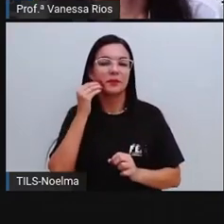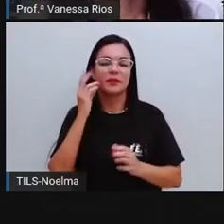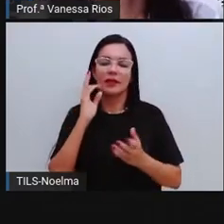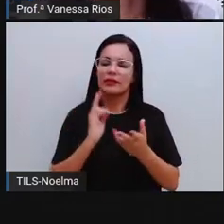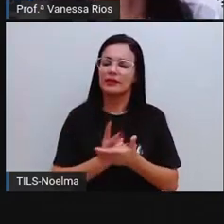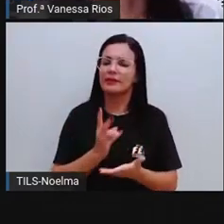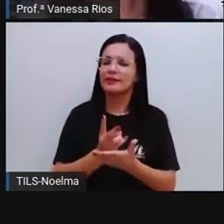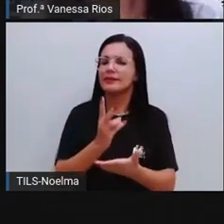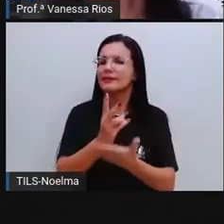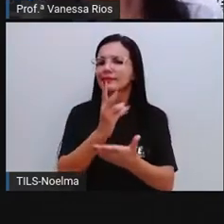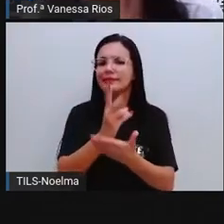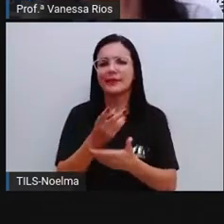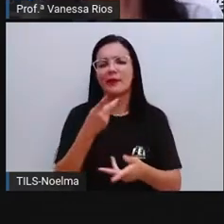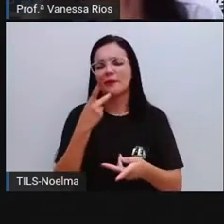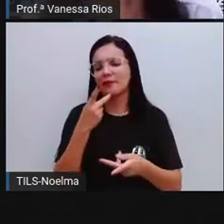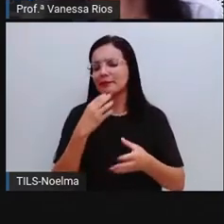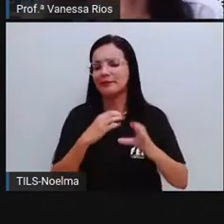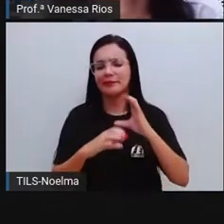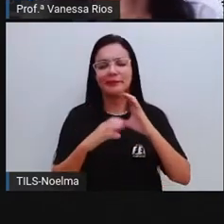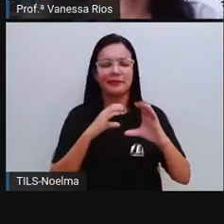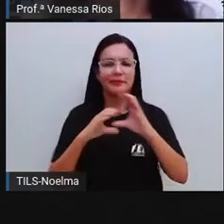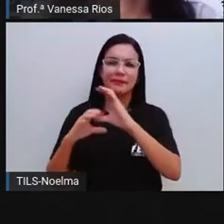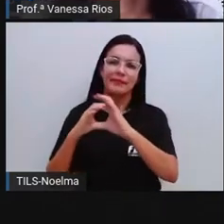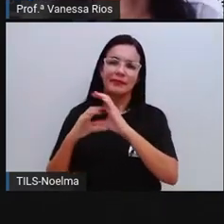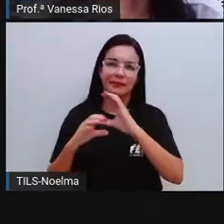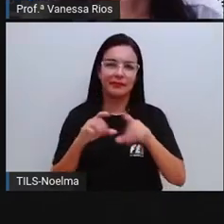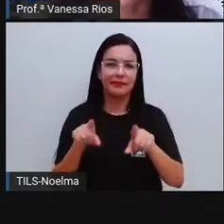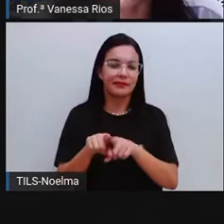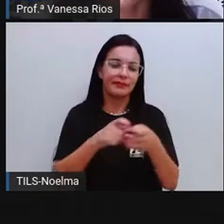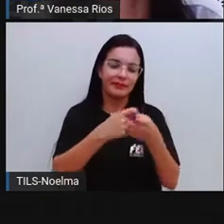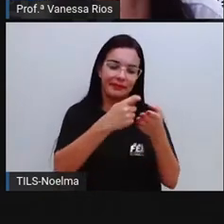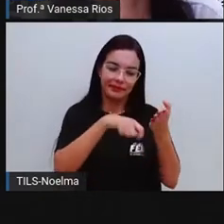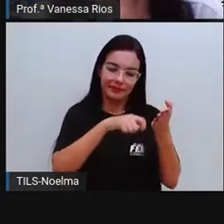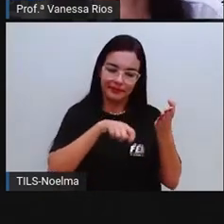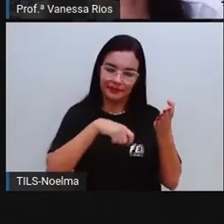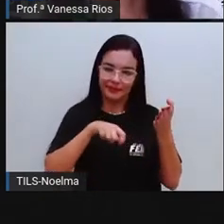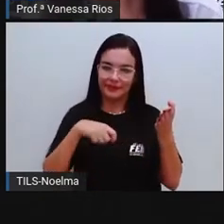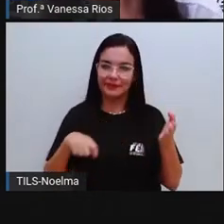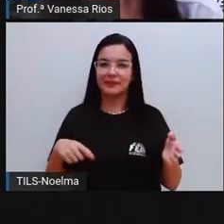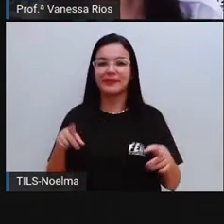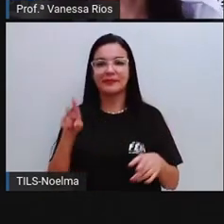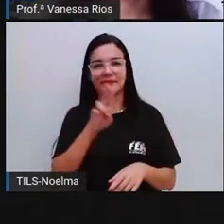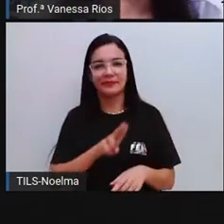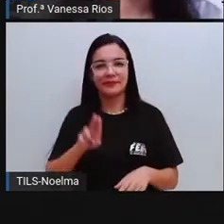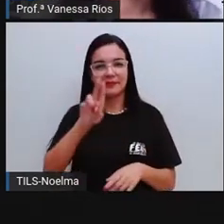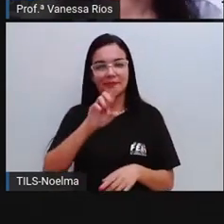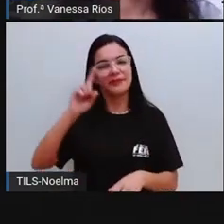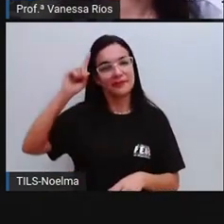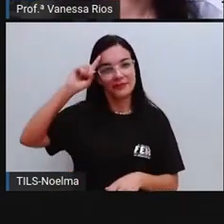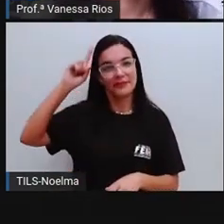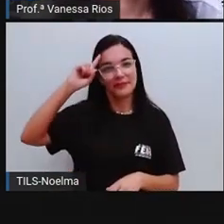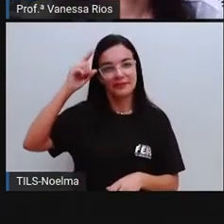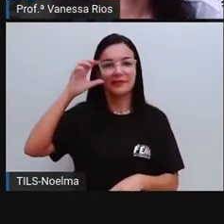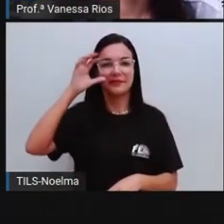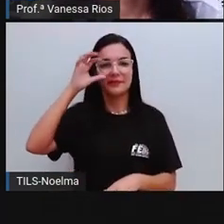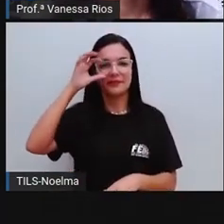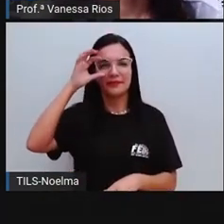formas de comunicação, né? Da fala e da escrita que a gente utiliza em nosso dia a dia.